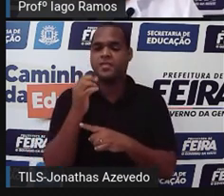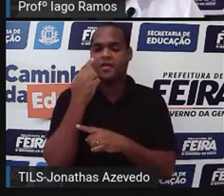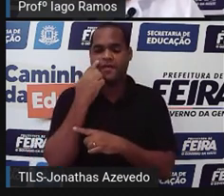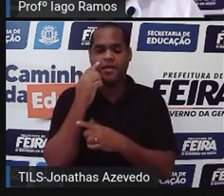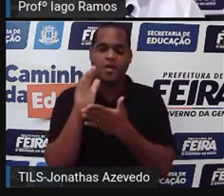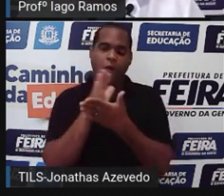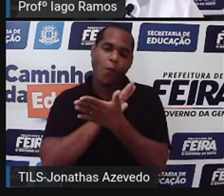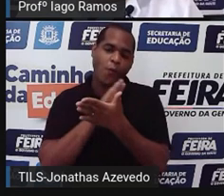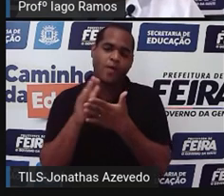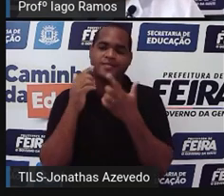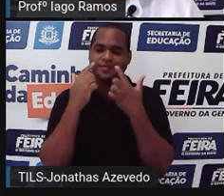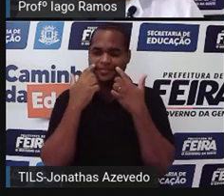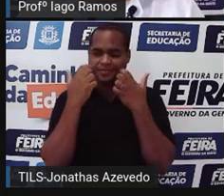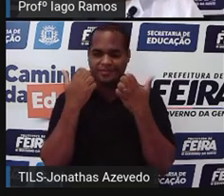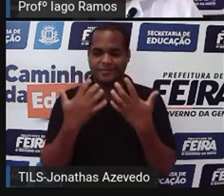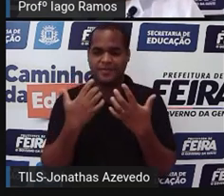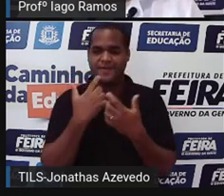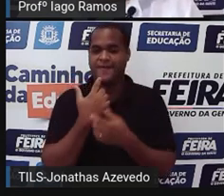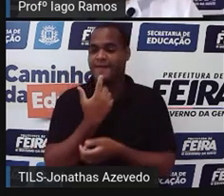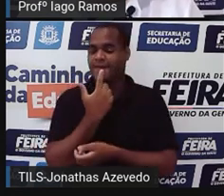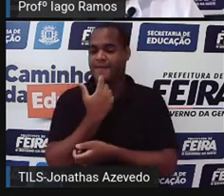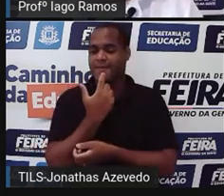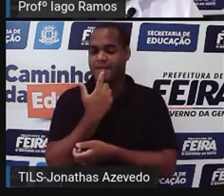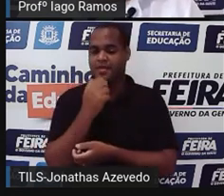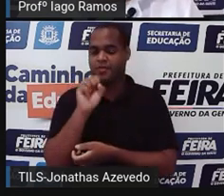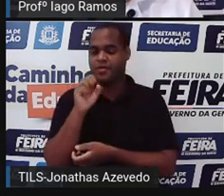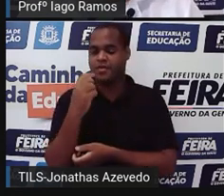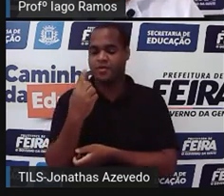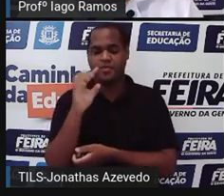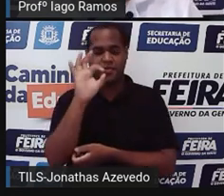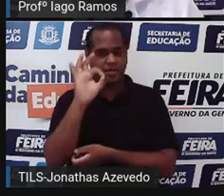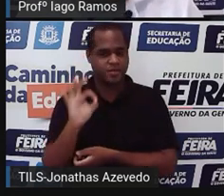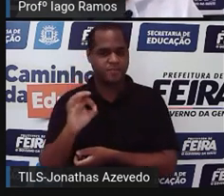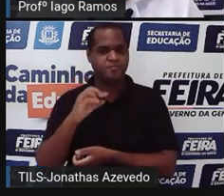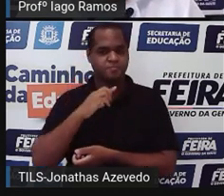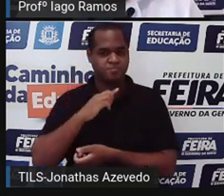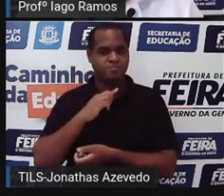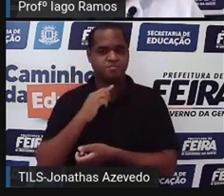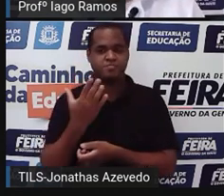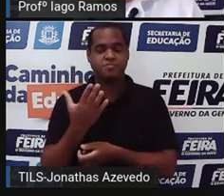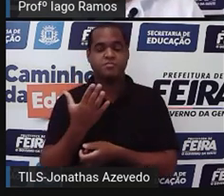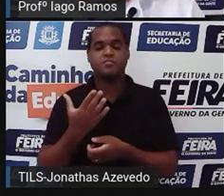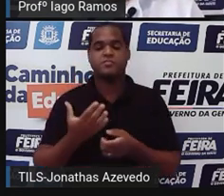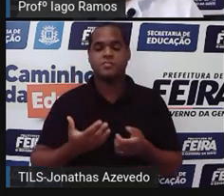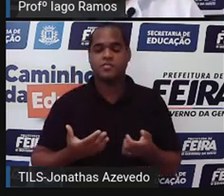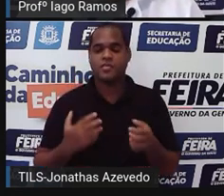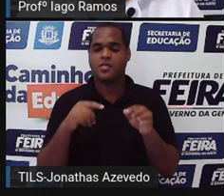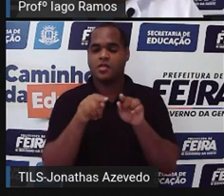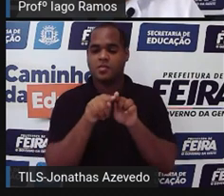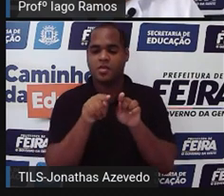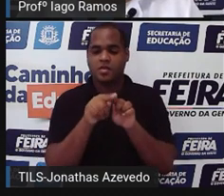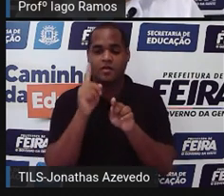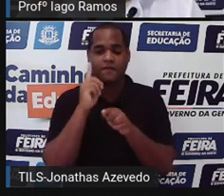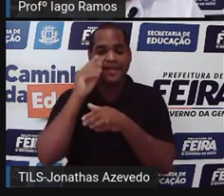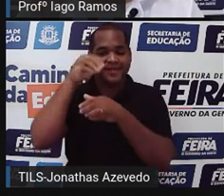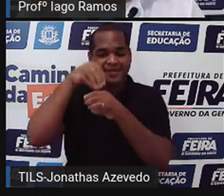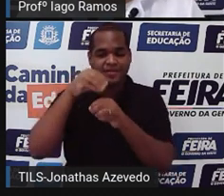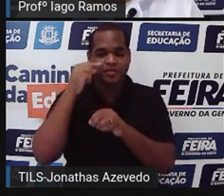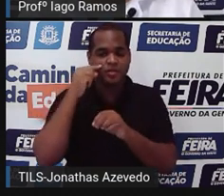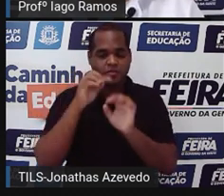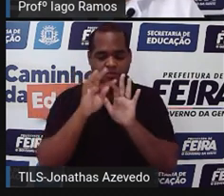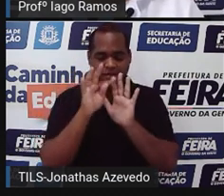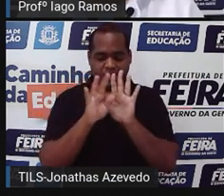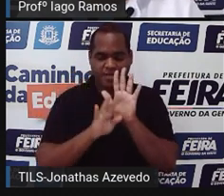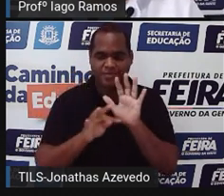ali, né? A gente vê em vermelho ali 81% e a gente vê ali, dentro de um textinho